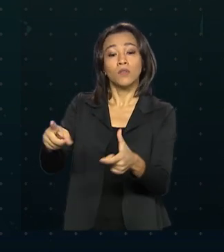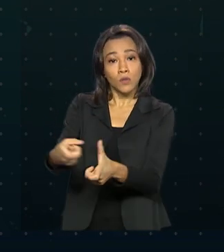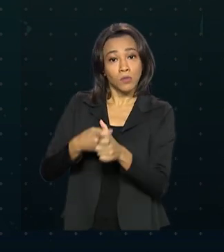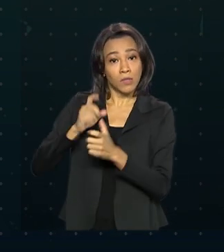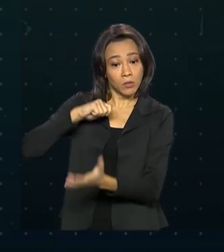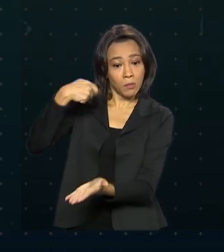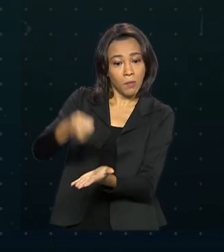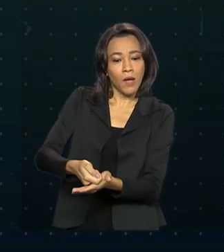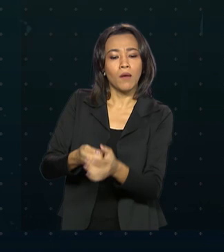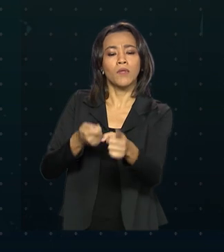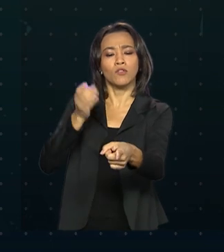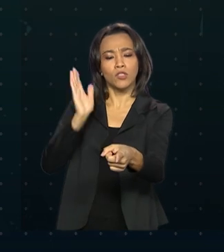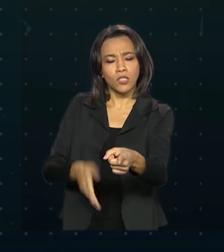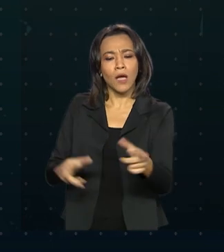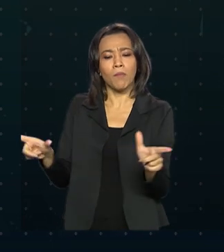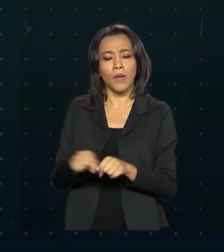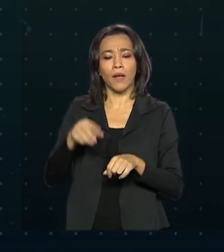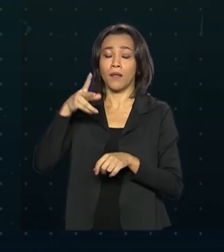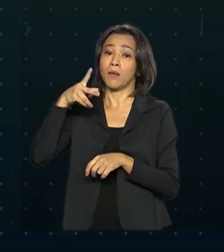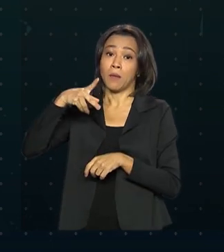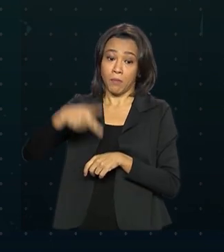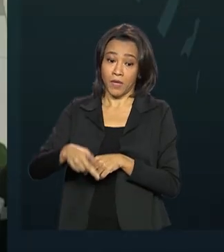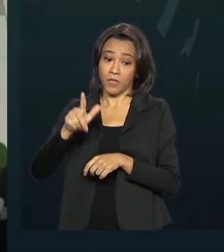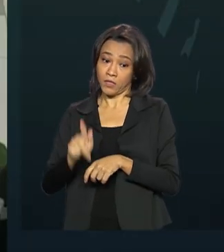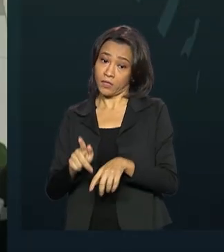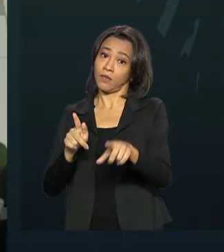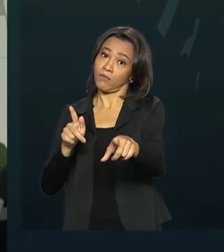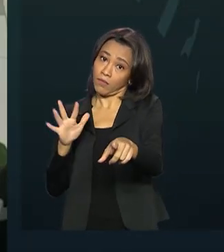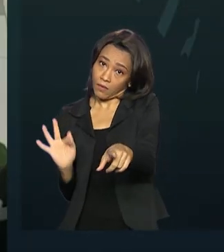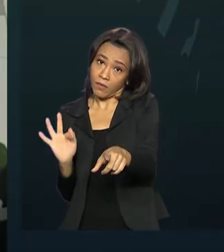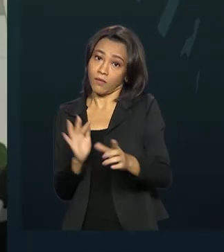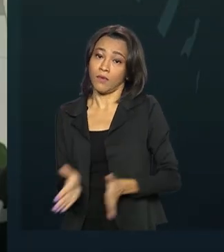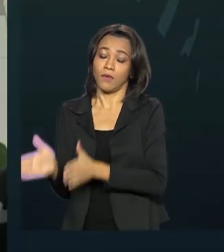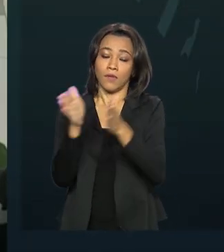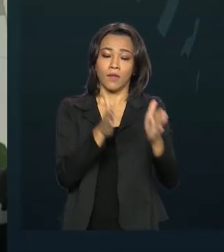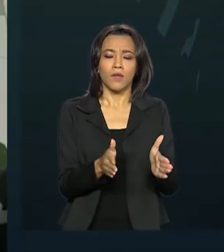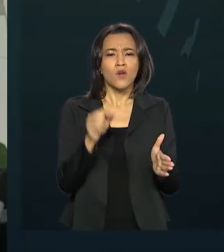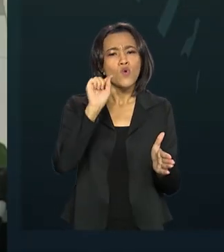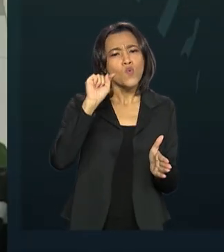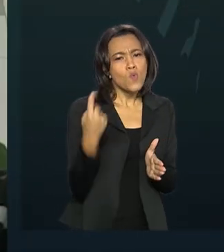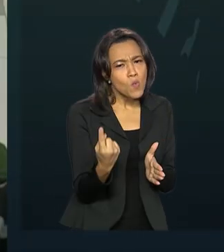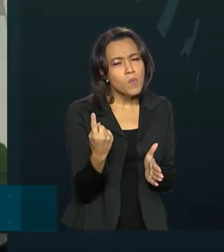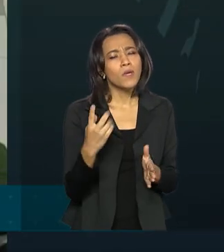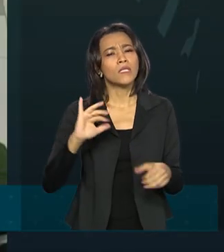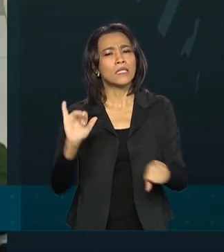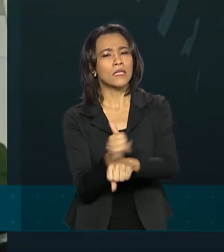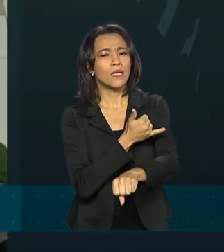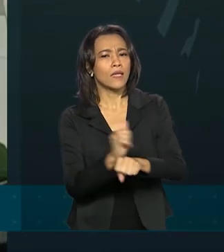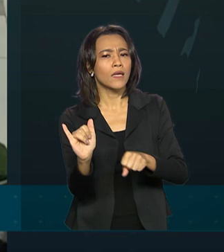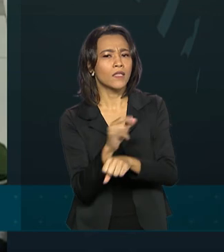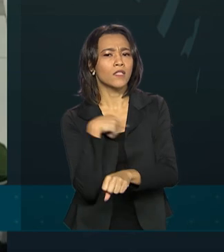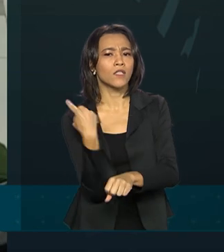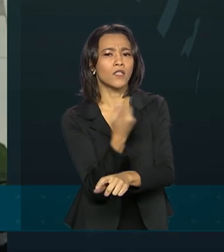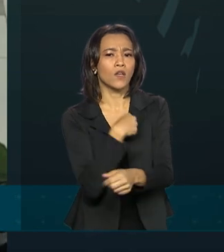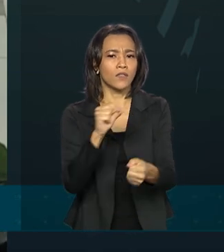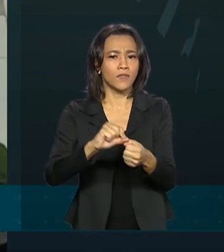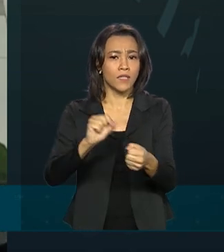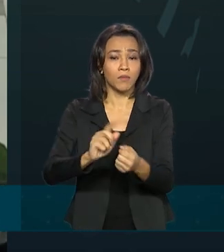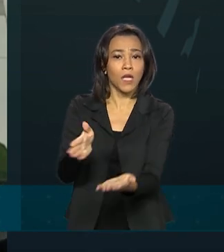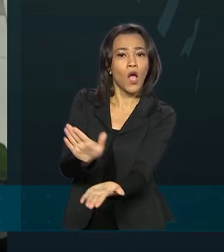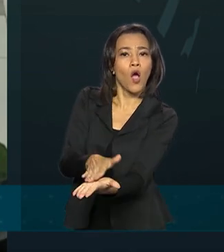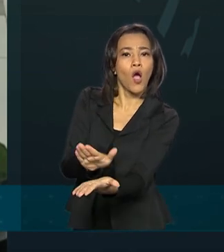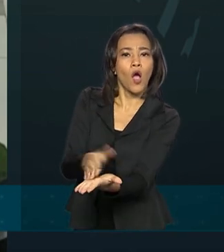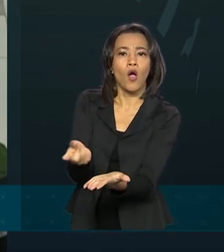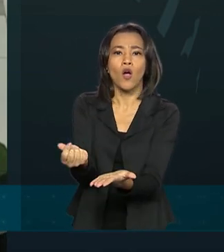decretadas pela Procuradoria Geral da Fazenda Nacional. Uma das primeiras medidas que adotamos foi a suspensão de atos de cobrança.